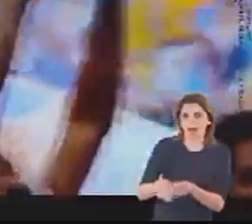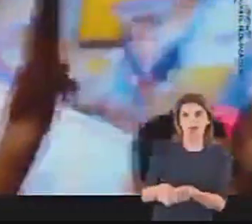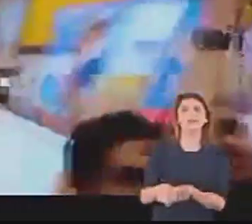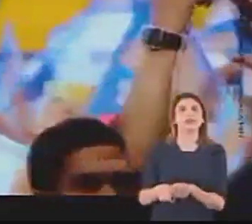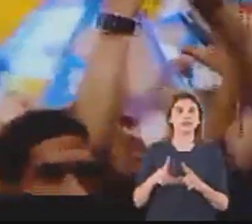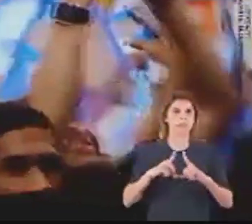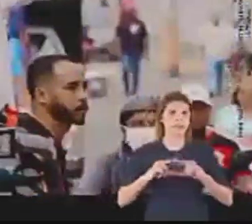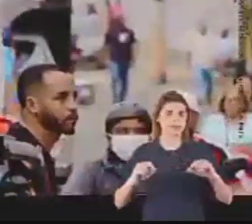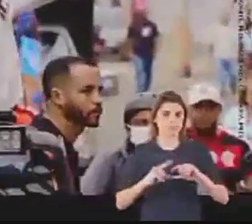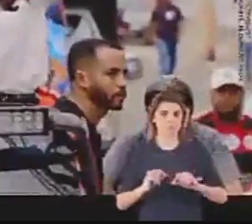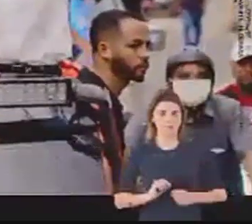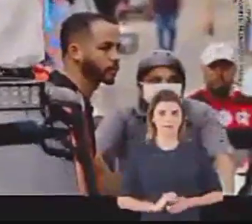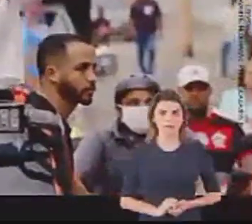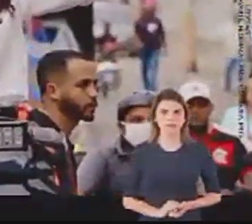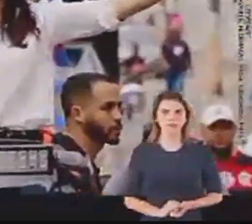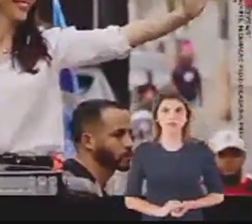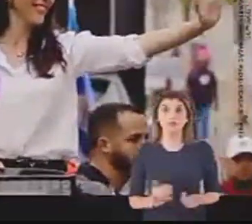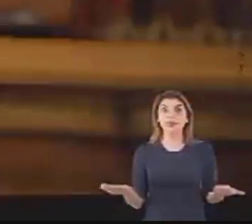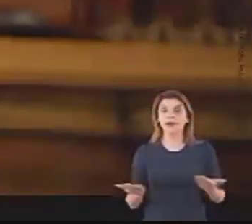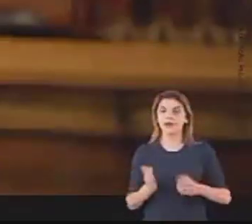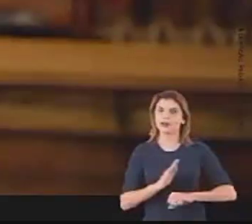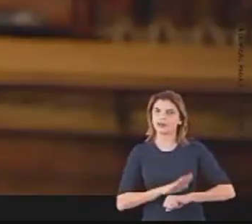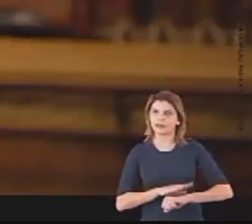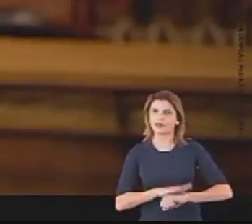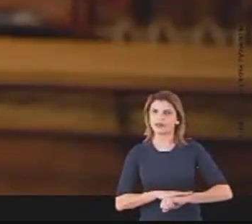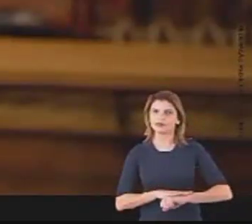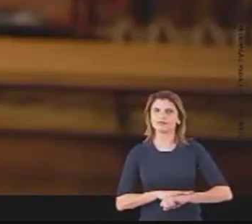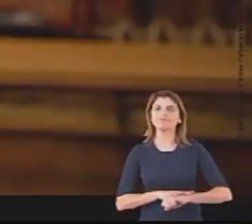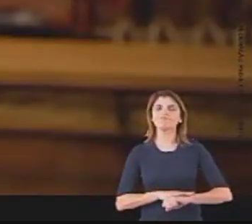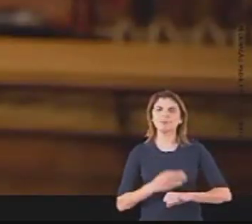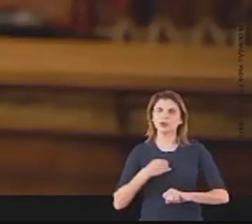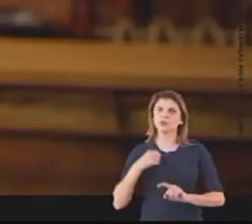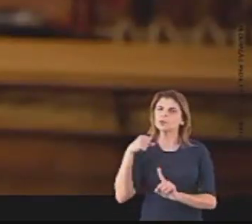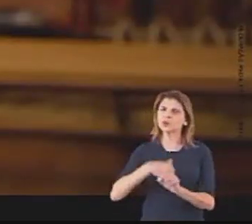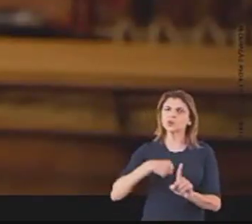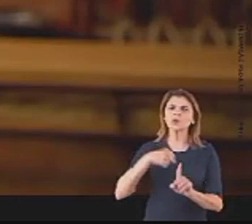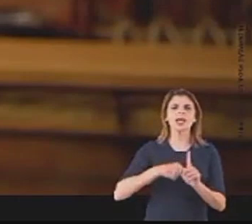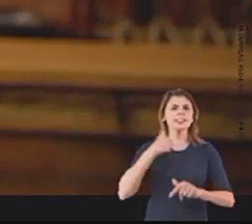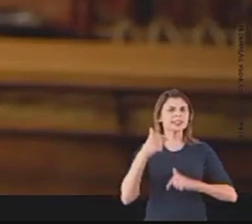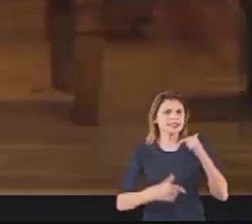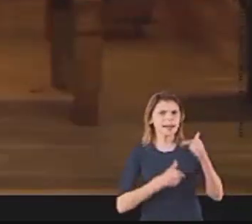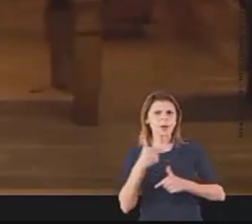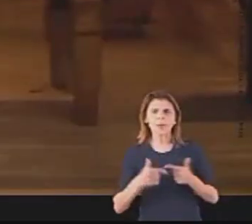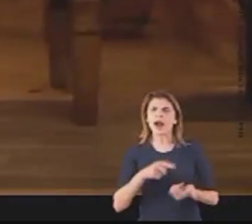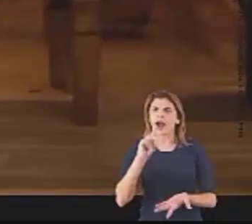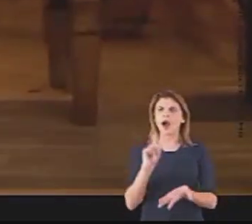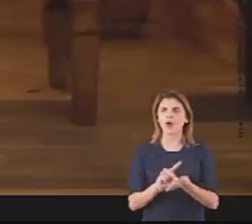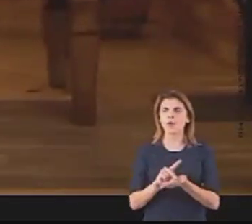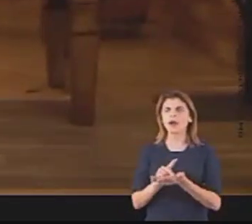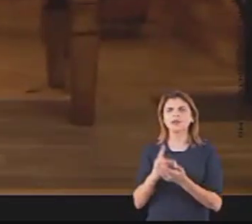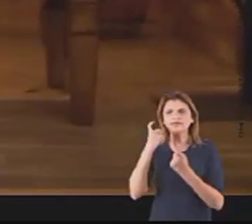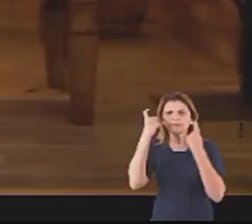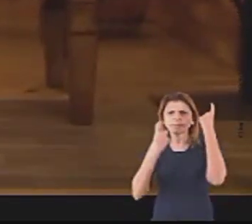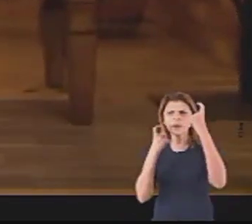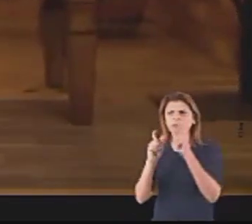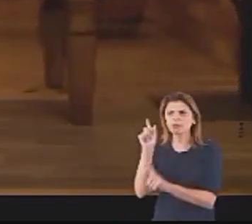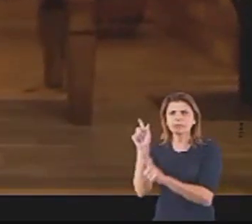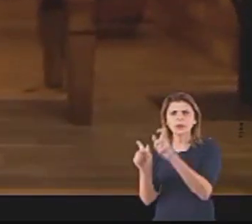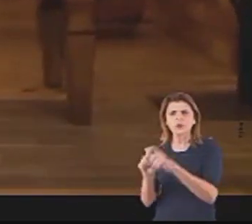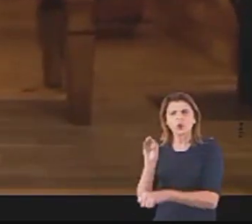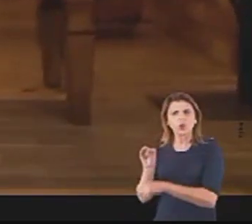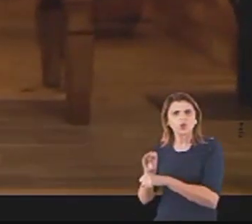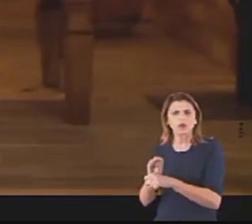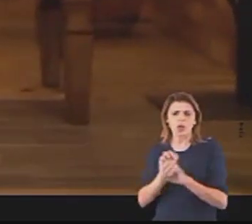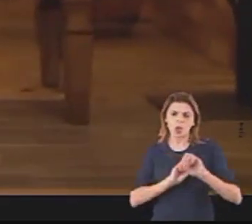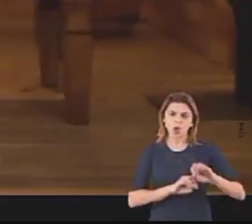Brasília. Chegou a hora de eu trabalhar muito para realmente cuidar das pessoas, fazer a